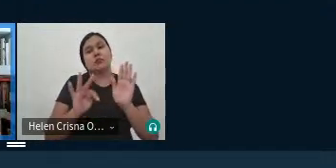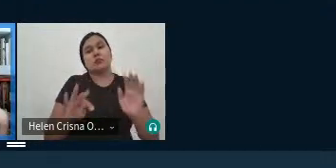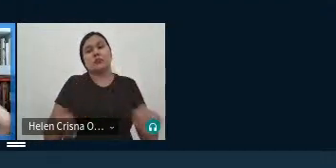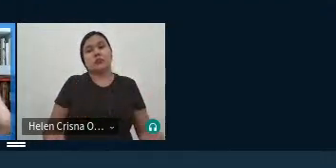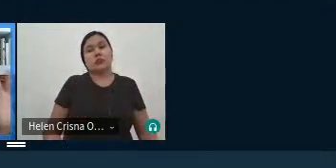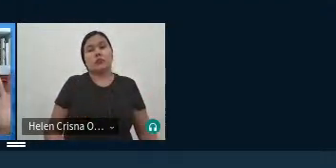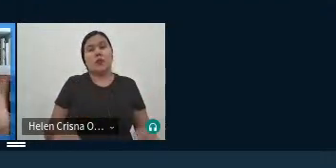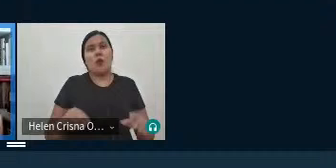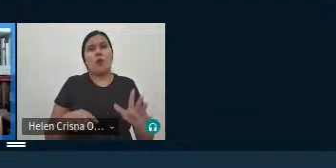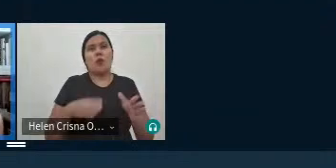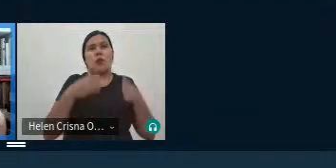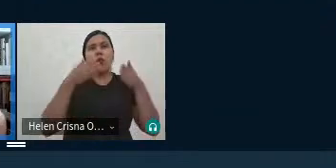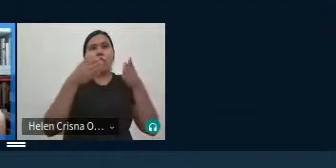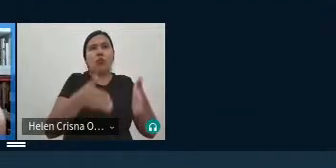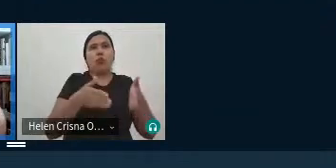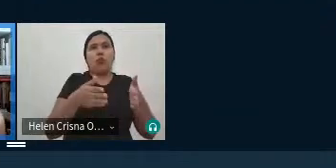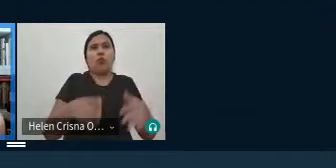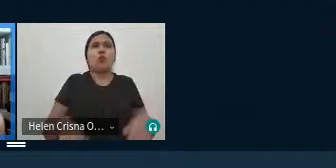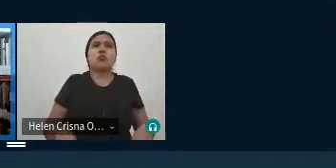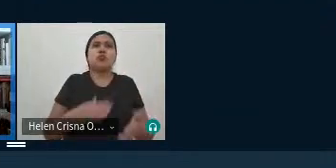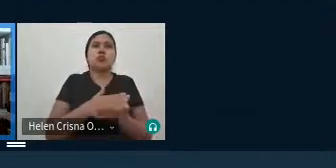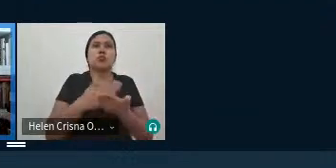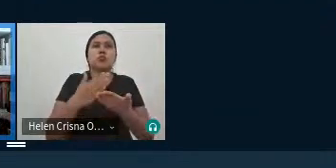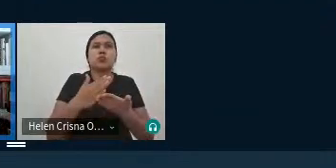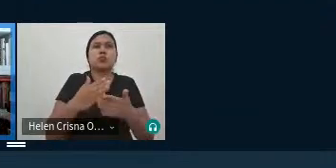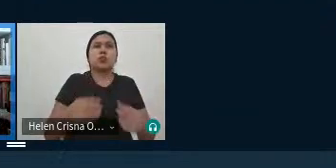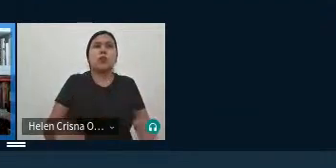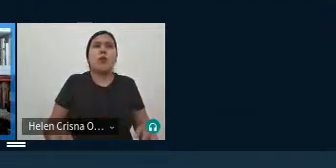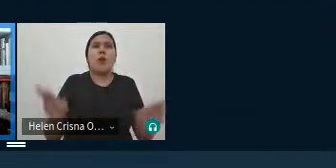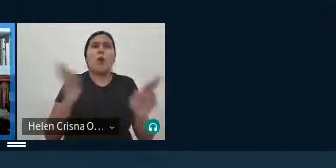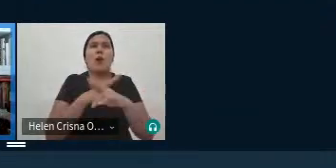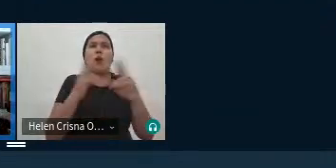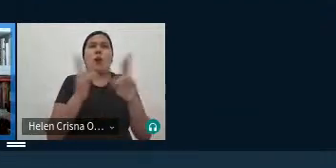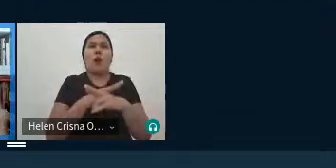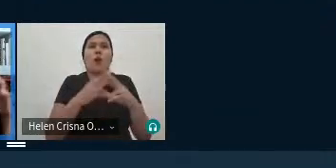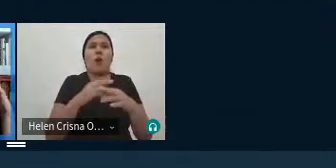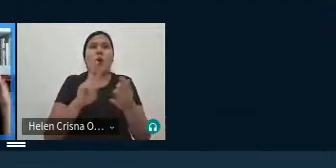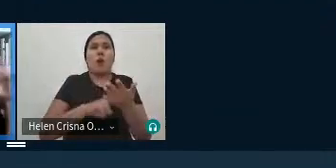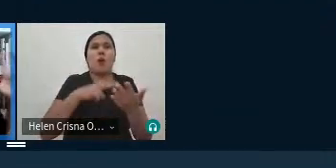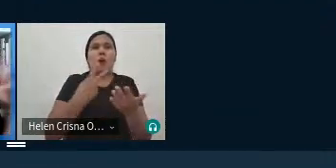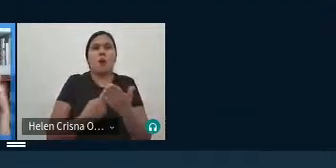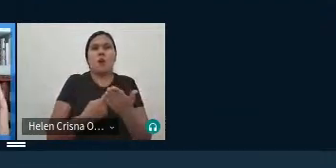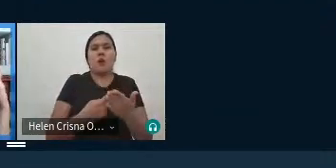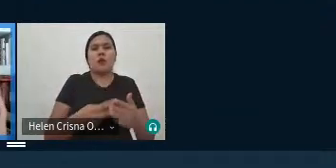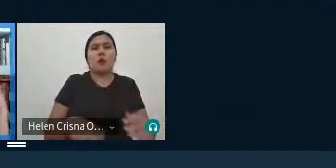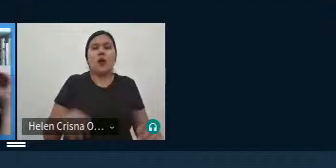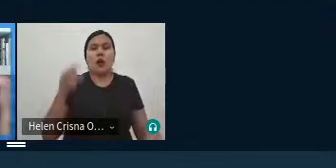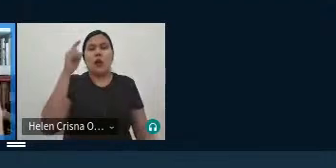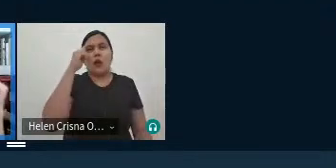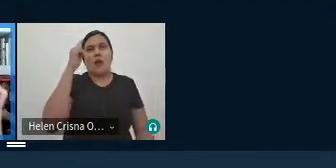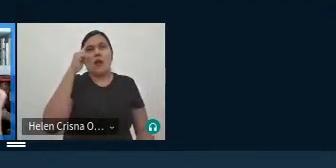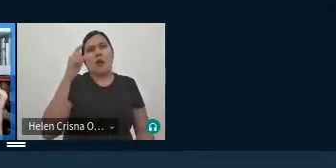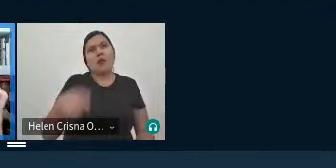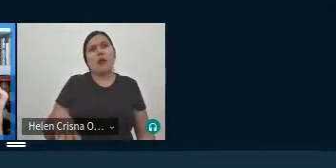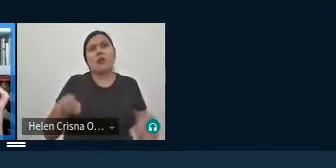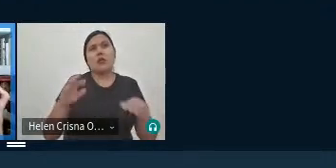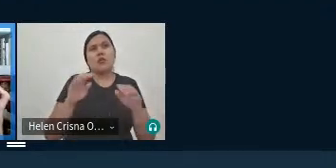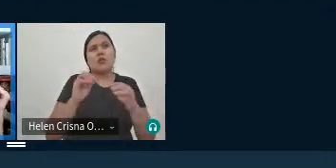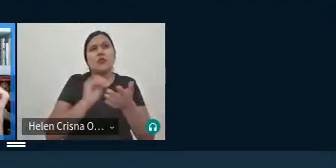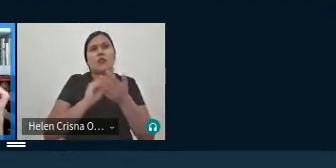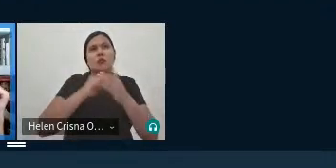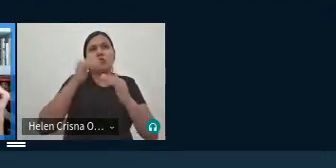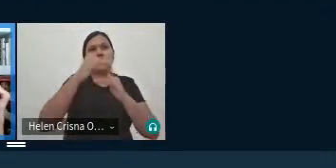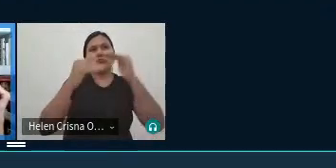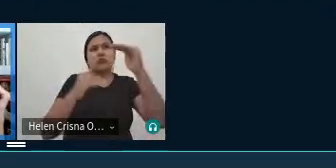texto fonte ou texto de partida né com relação à tradução né então essas ideias né de desigualdades